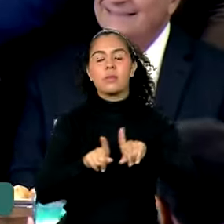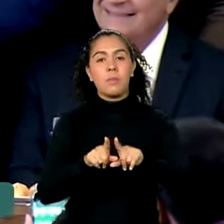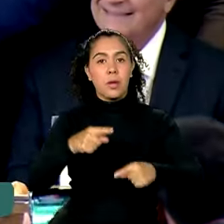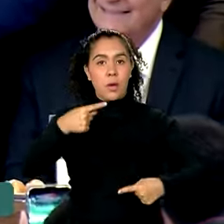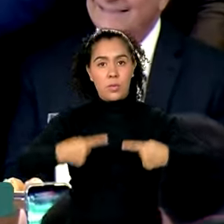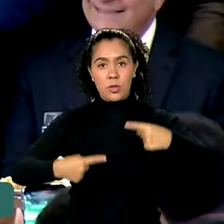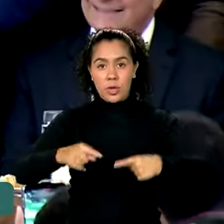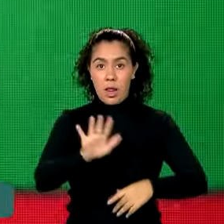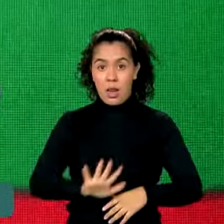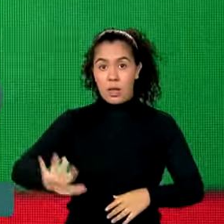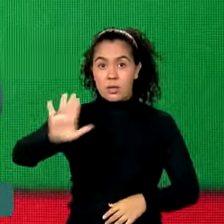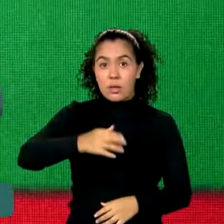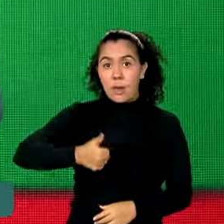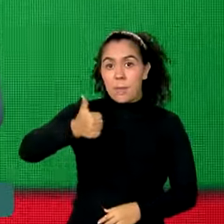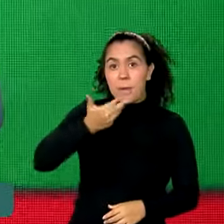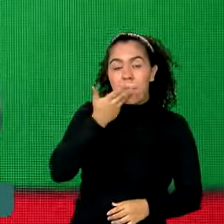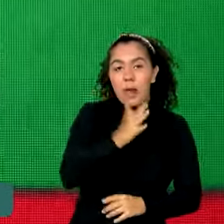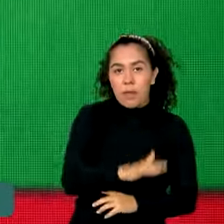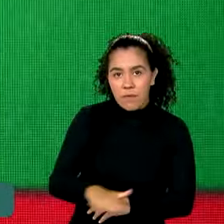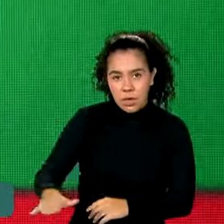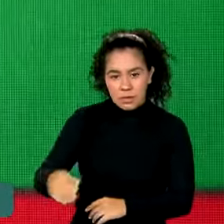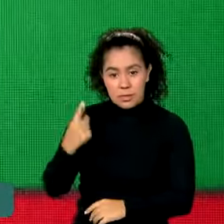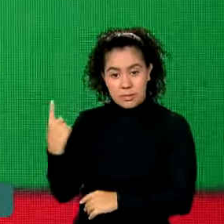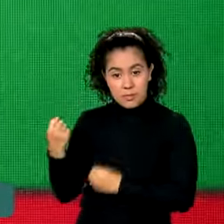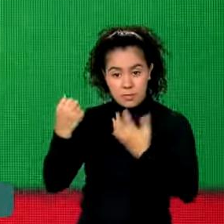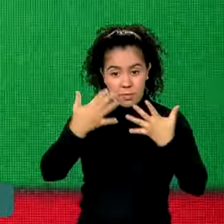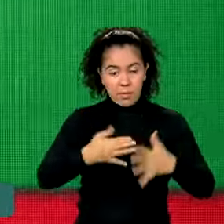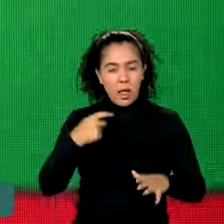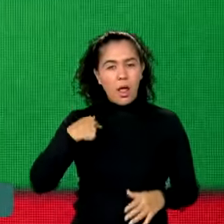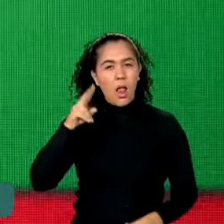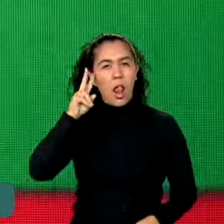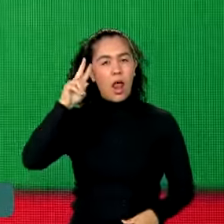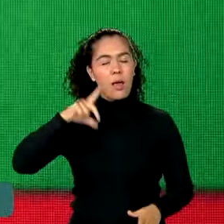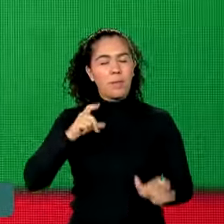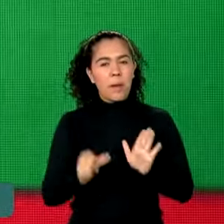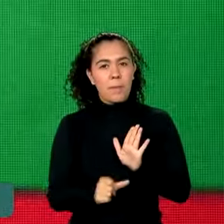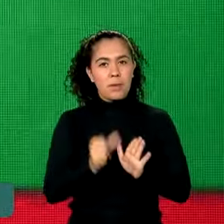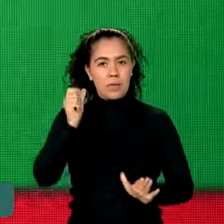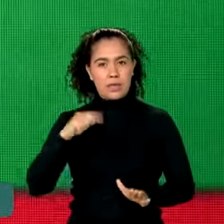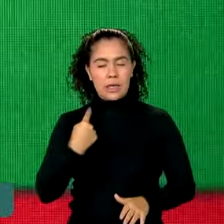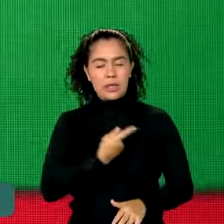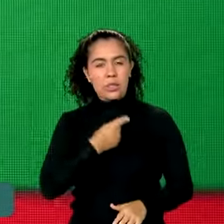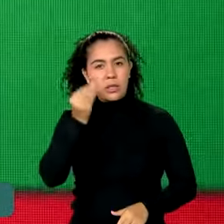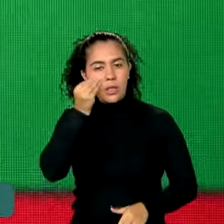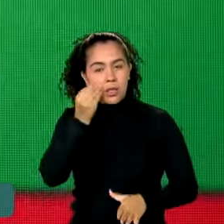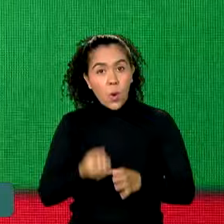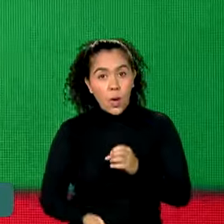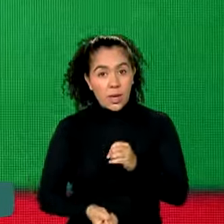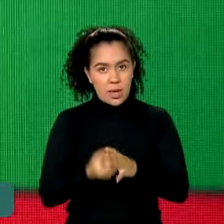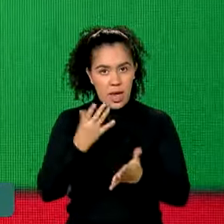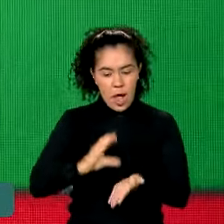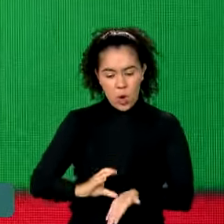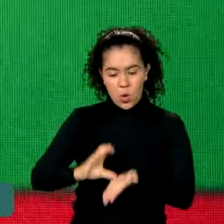da Primeira Infância. Eu lembro que a primeira vez que nós tentamos criar esse conselho, no primeiro mandato meu,